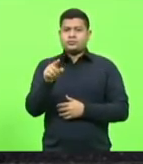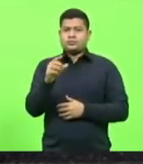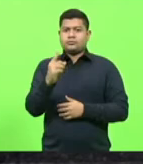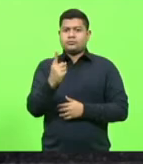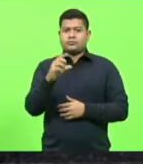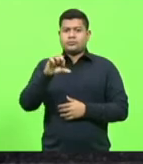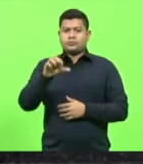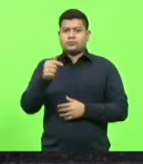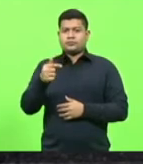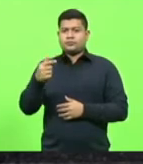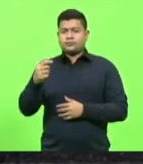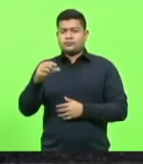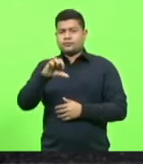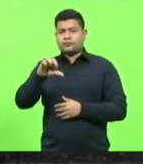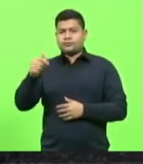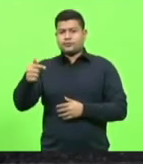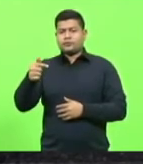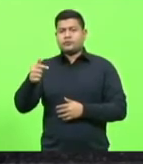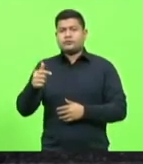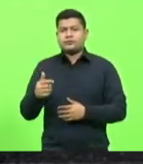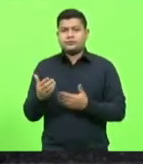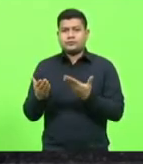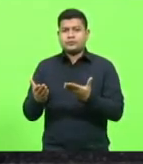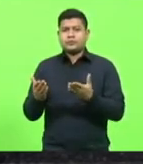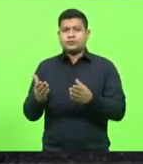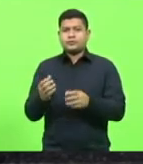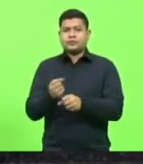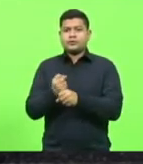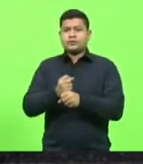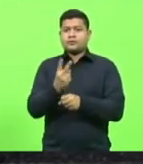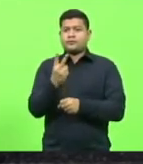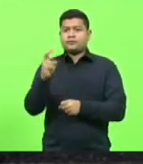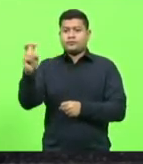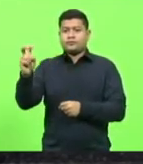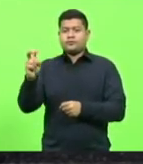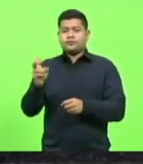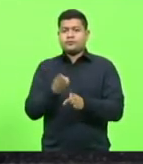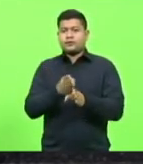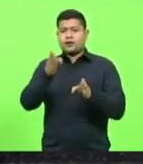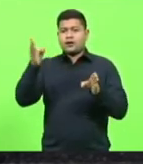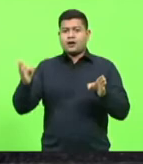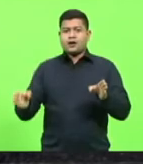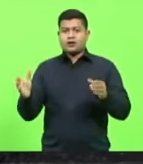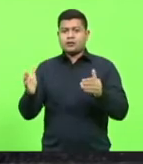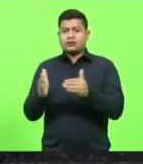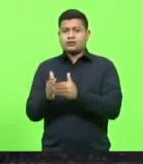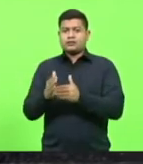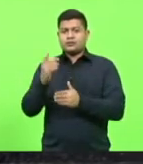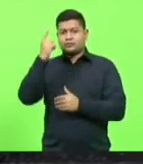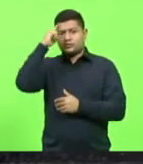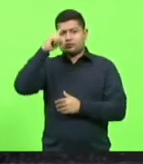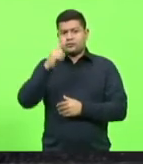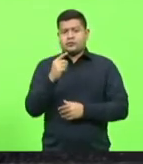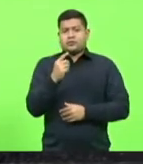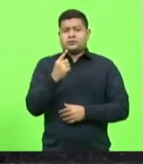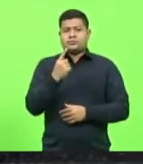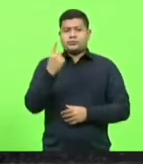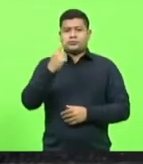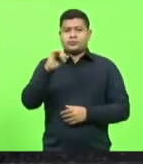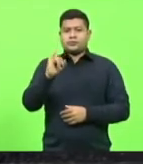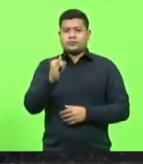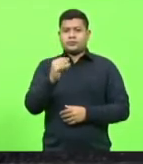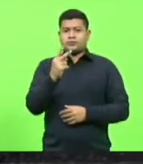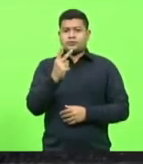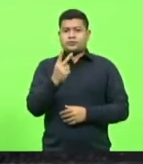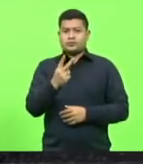Para o mínimo por mais 25 anos e com duração até dia 1º de janeiro de 2048. Com